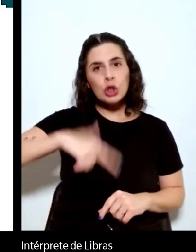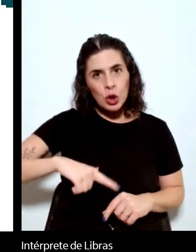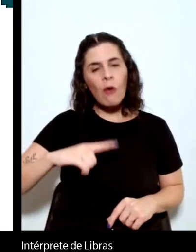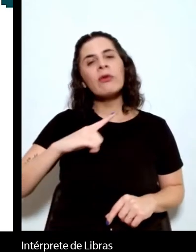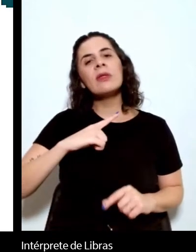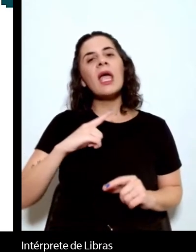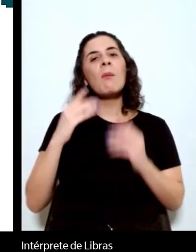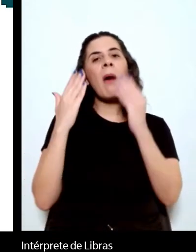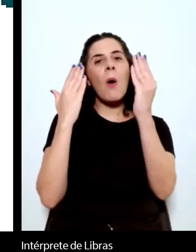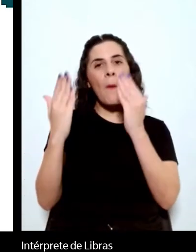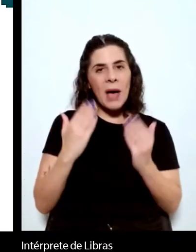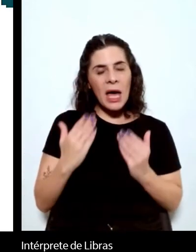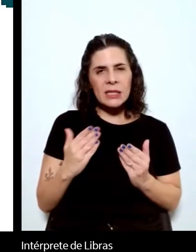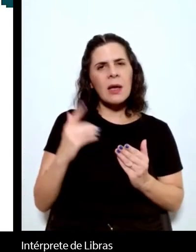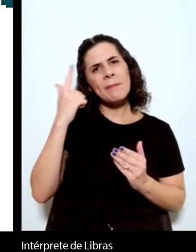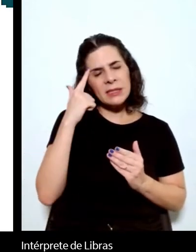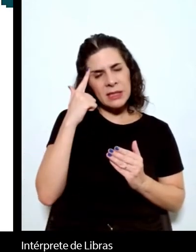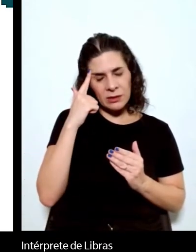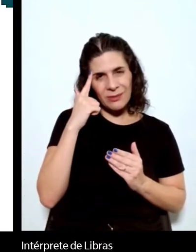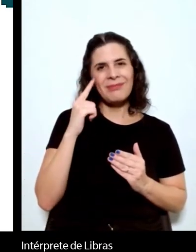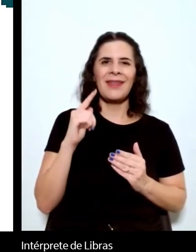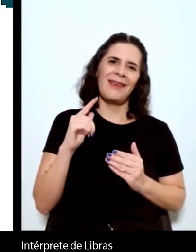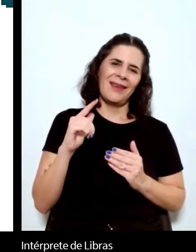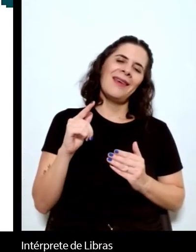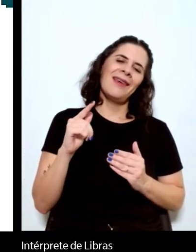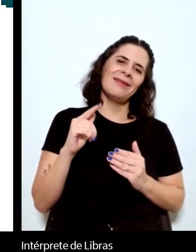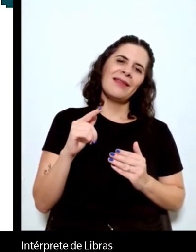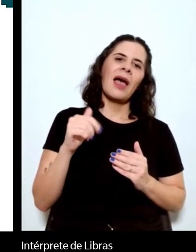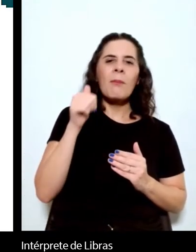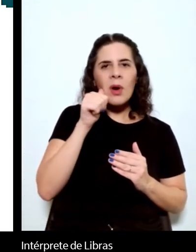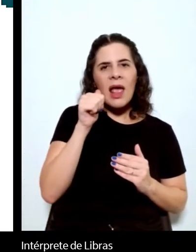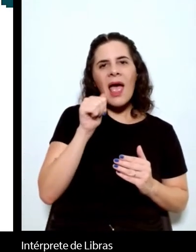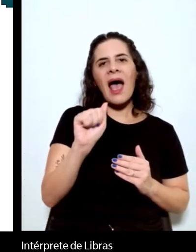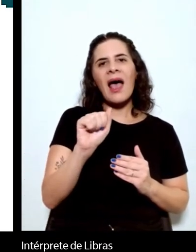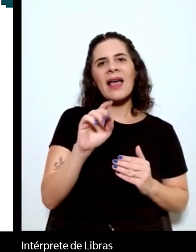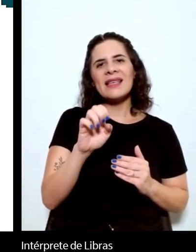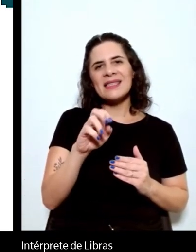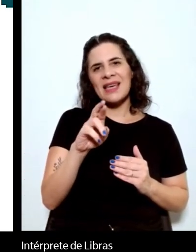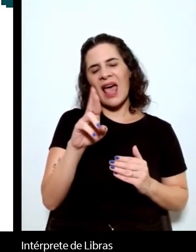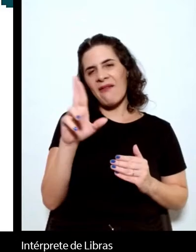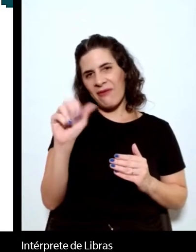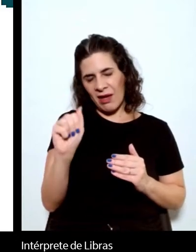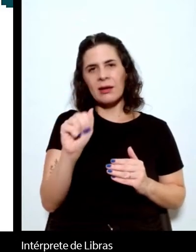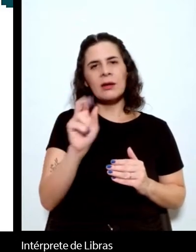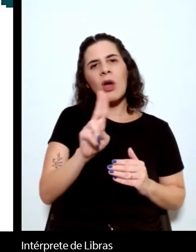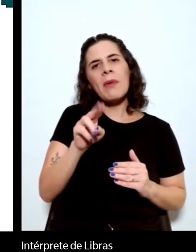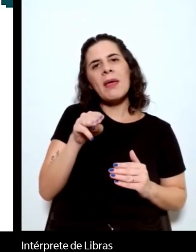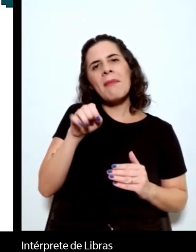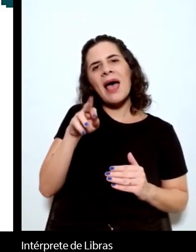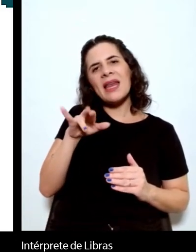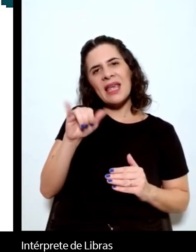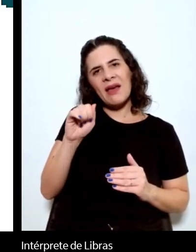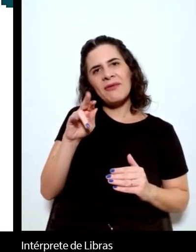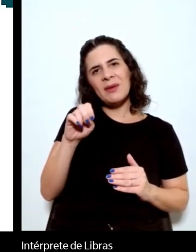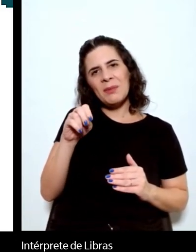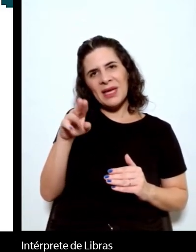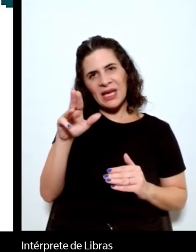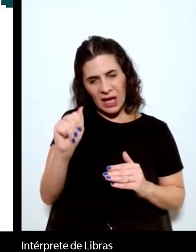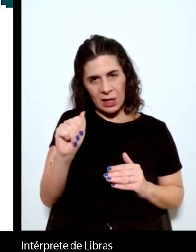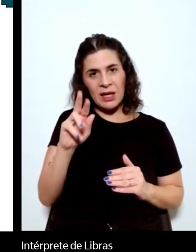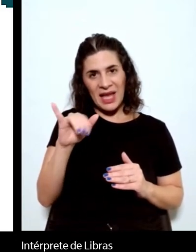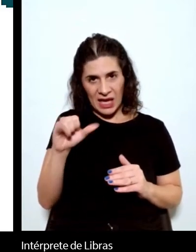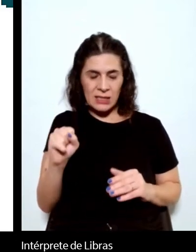comparação entre a escrava de Maria Firmina dos Reis e pai contra mãe de Machado de Assis. O